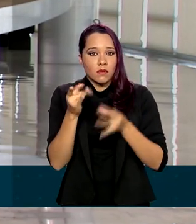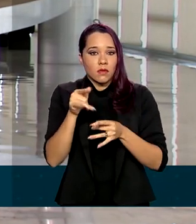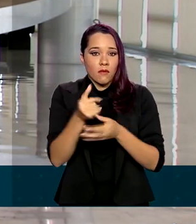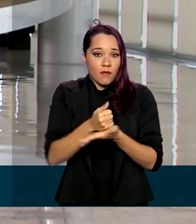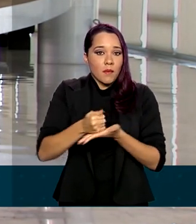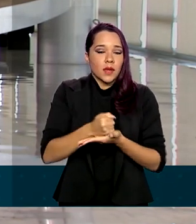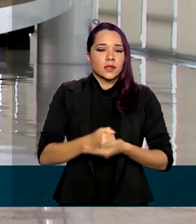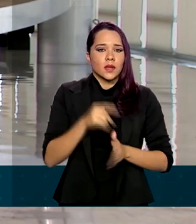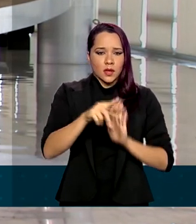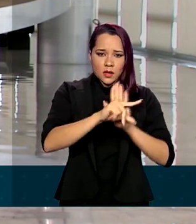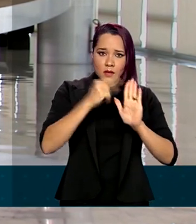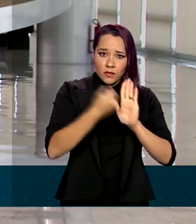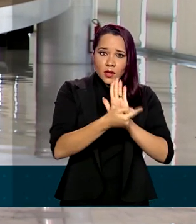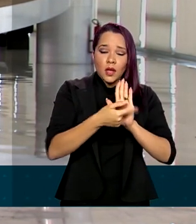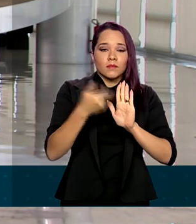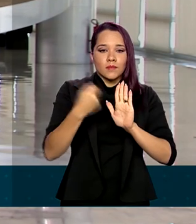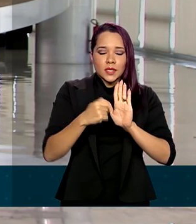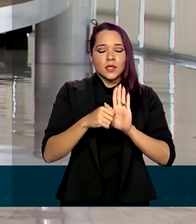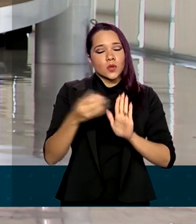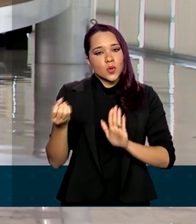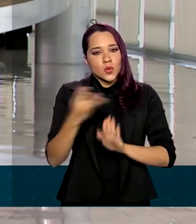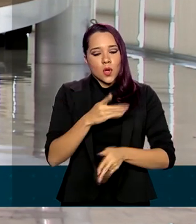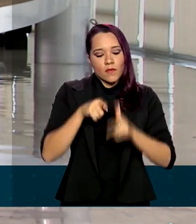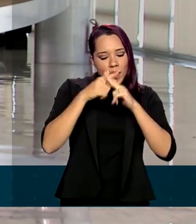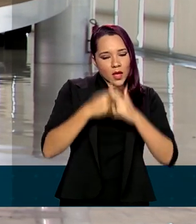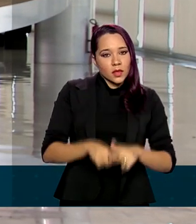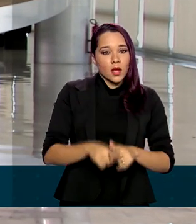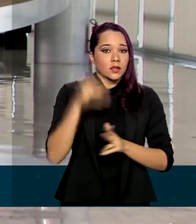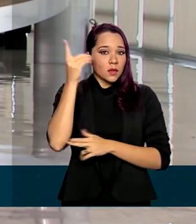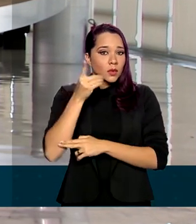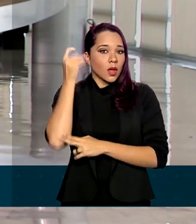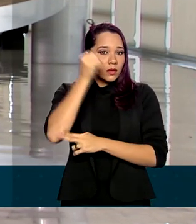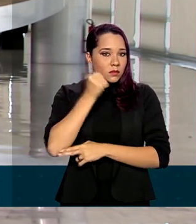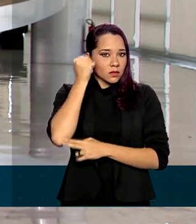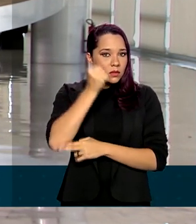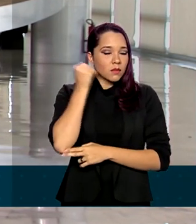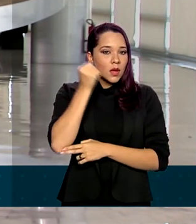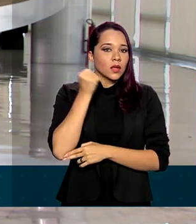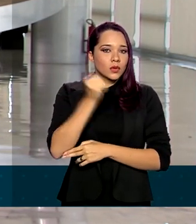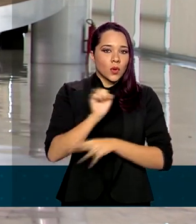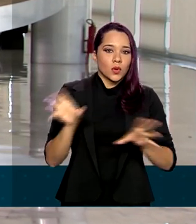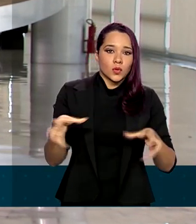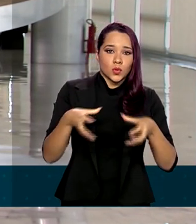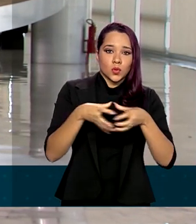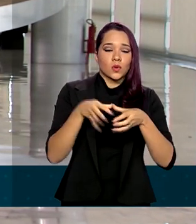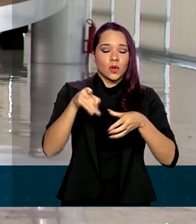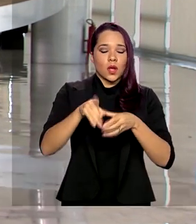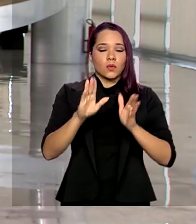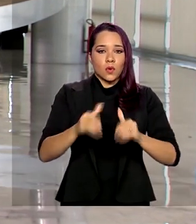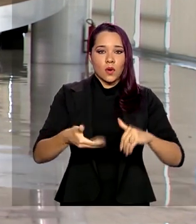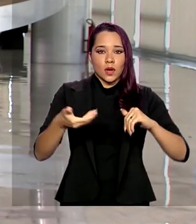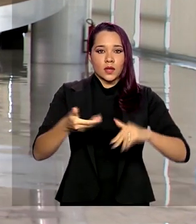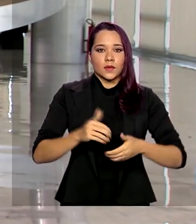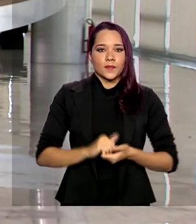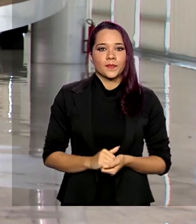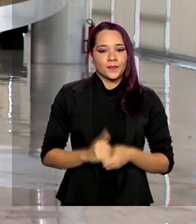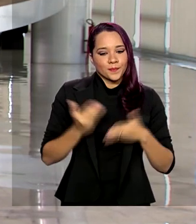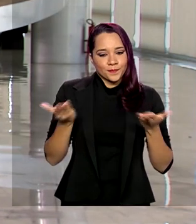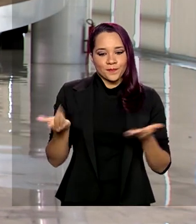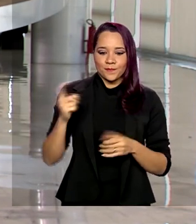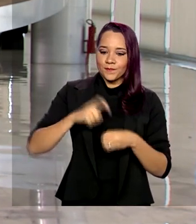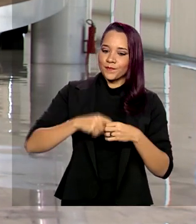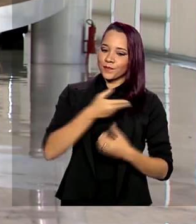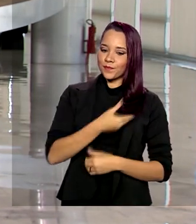trecho vetado ainda precisará passar por nova análise de deputados e senadores em sessão conjunta do Congresso. Glauco de Queiroz